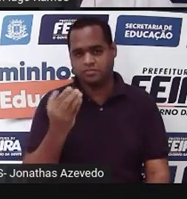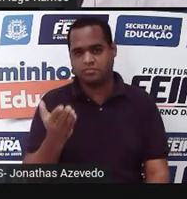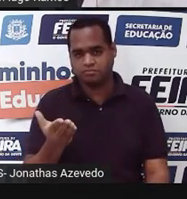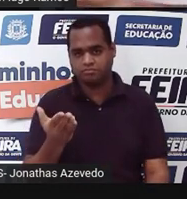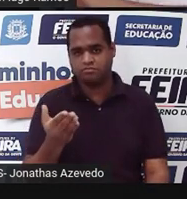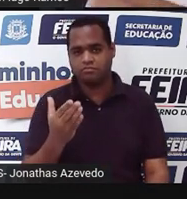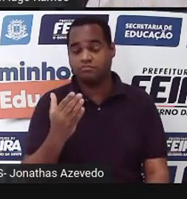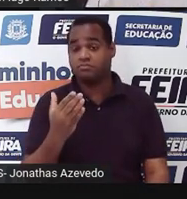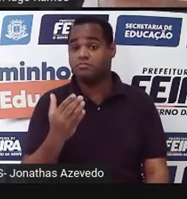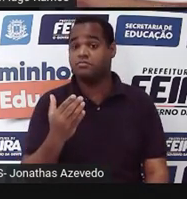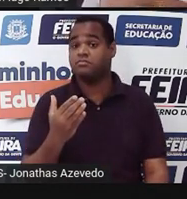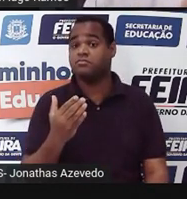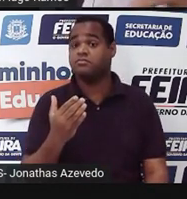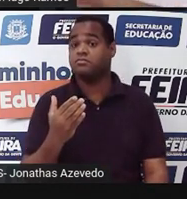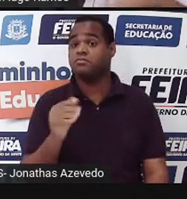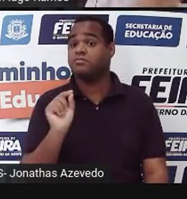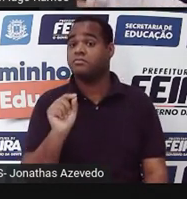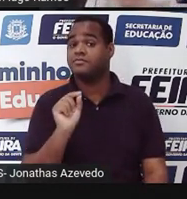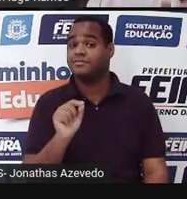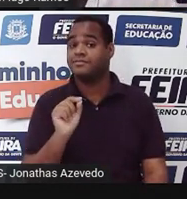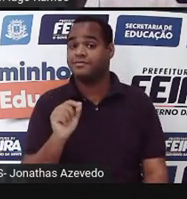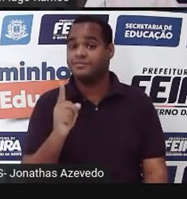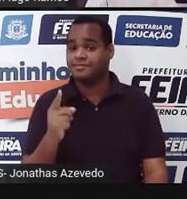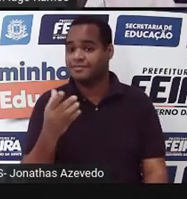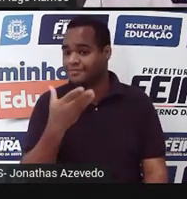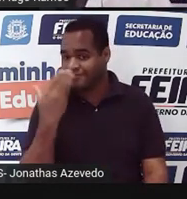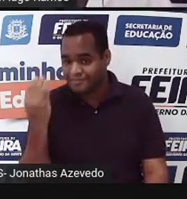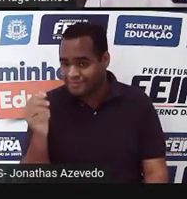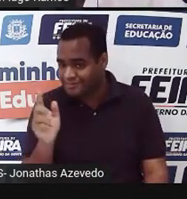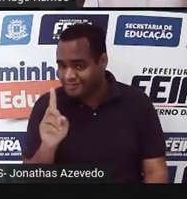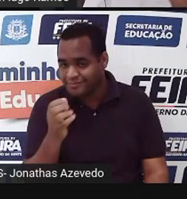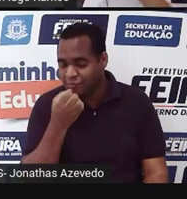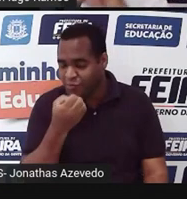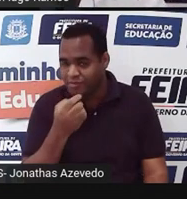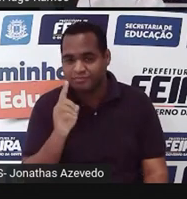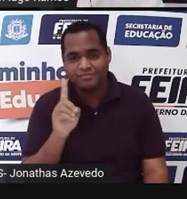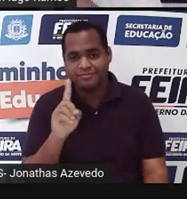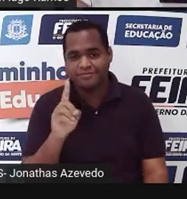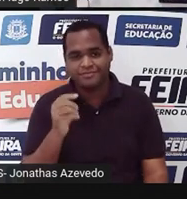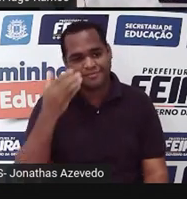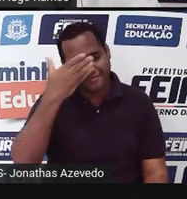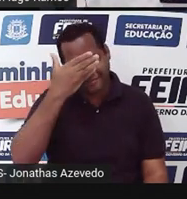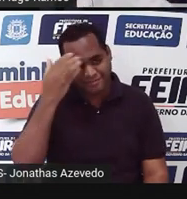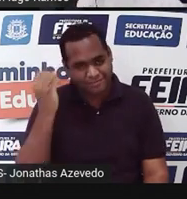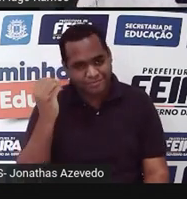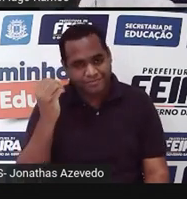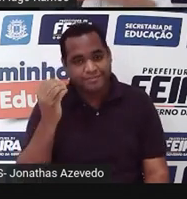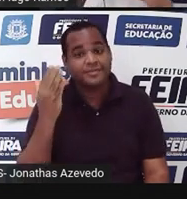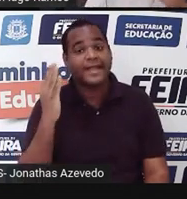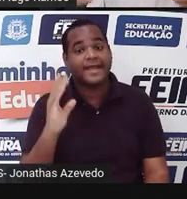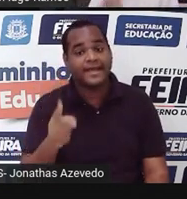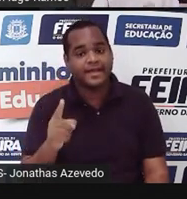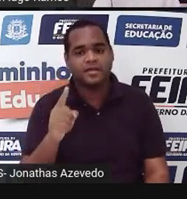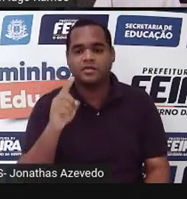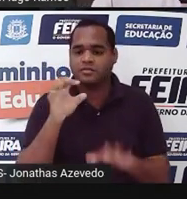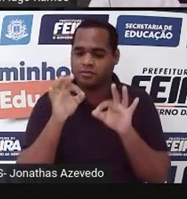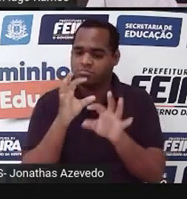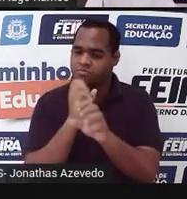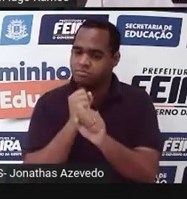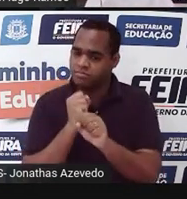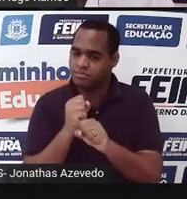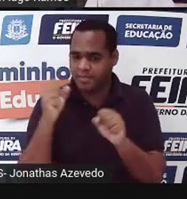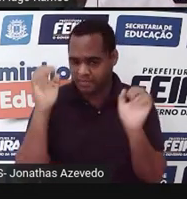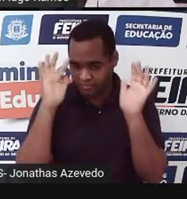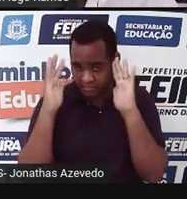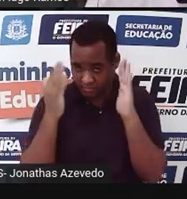tá? Mas, isso não é o raciocínio correto. A conta estará correta, mas não é o raciocínio certo